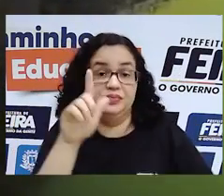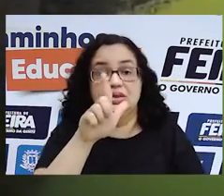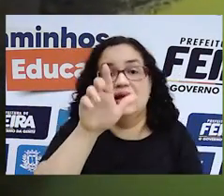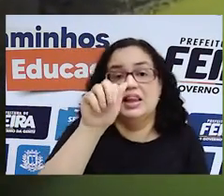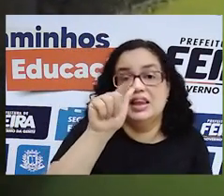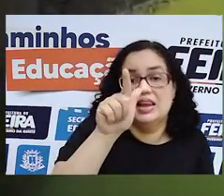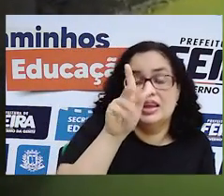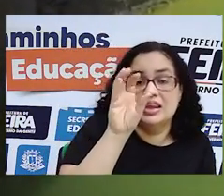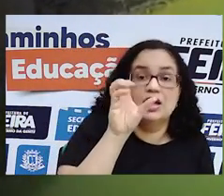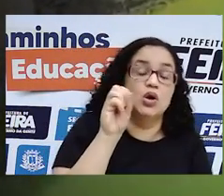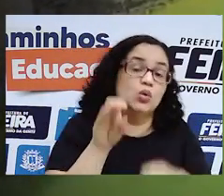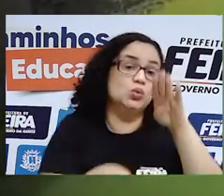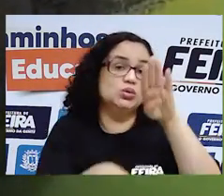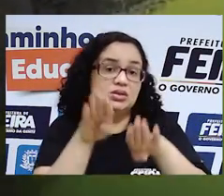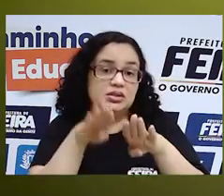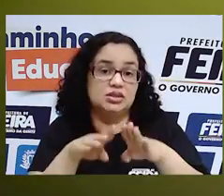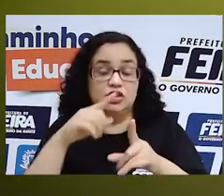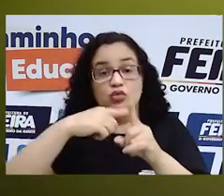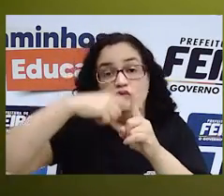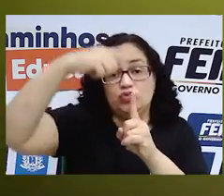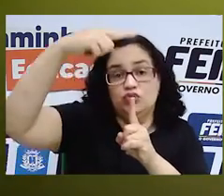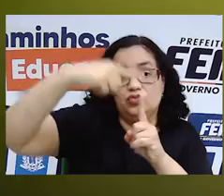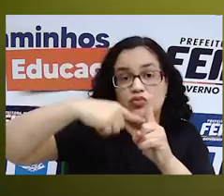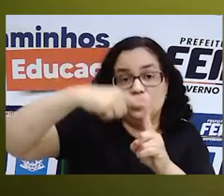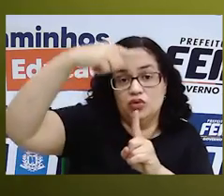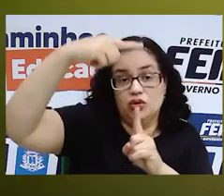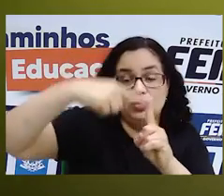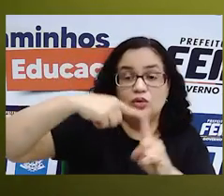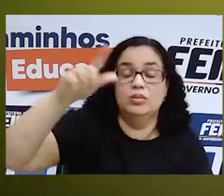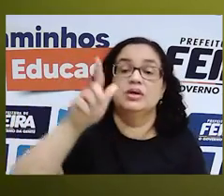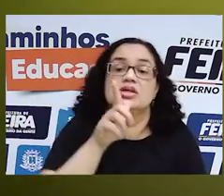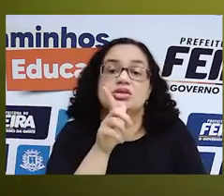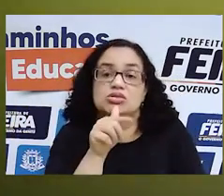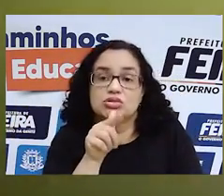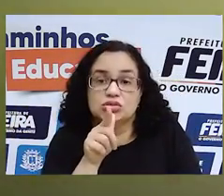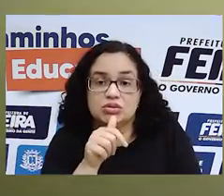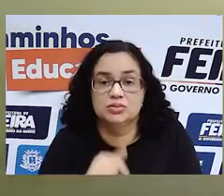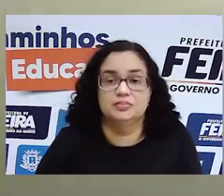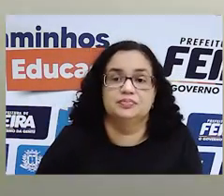sua tonalidade dependendo do volume de água e da combinação com outros minerais.